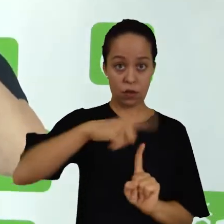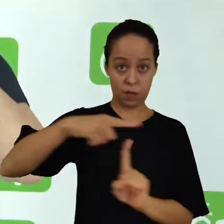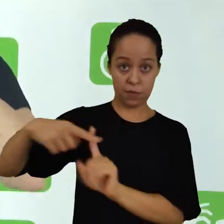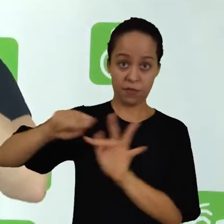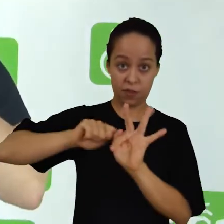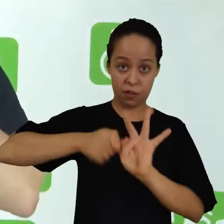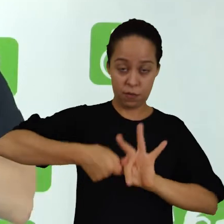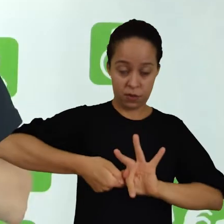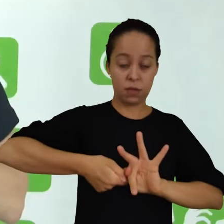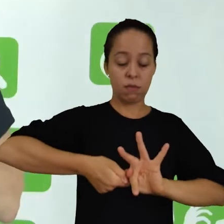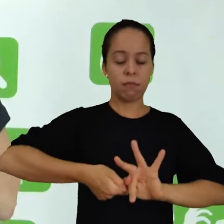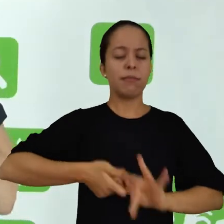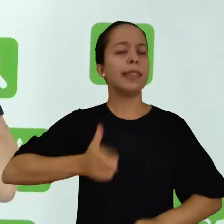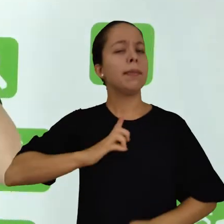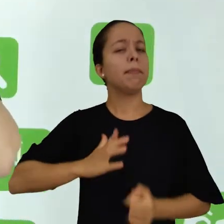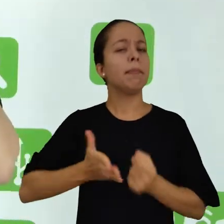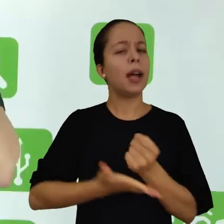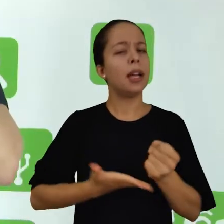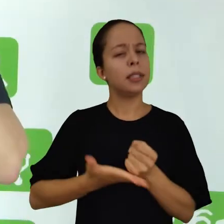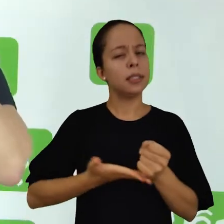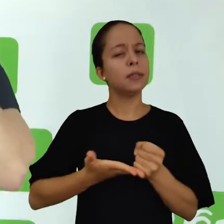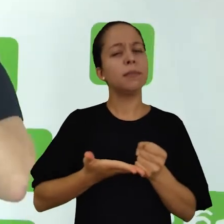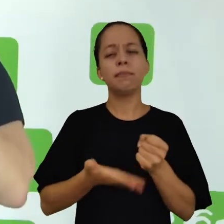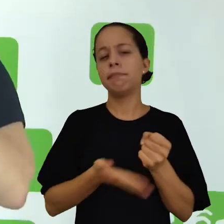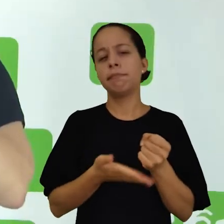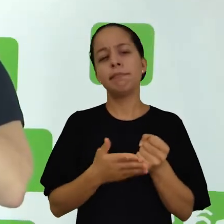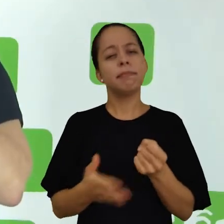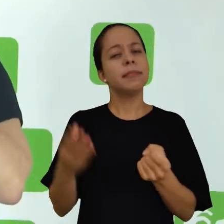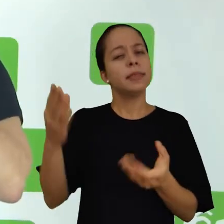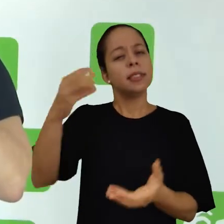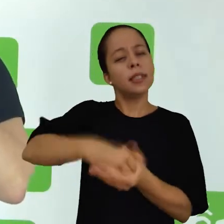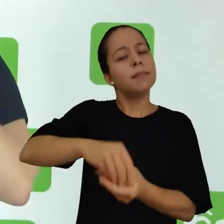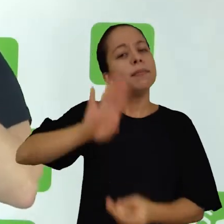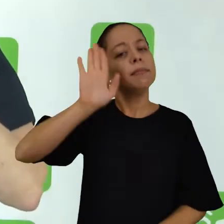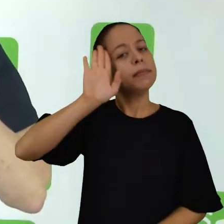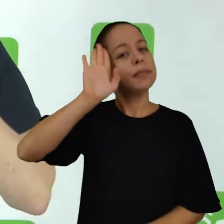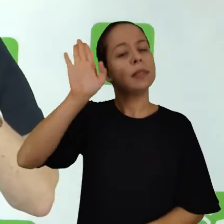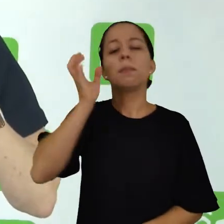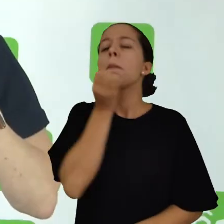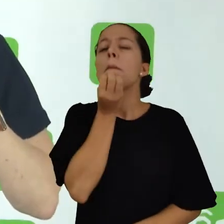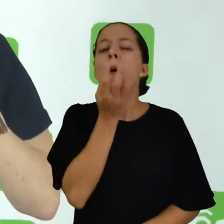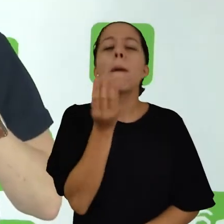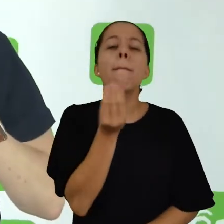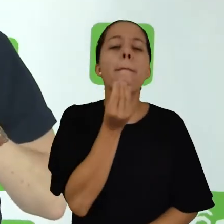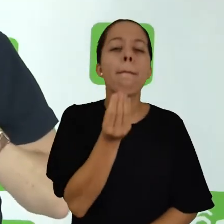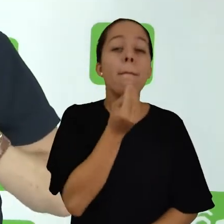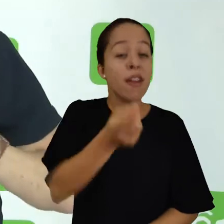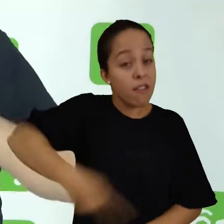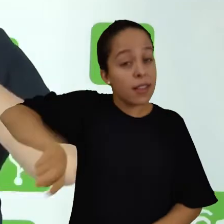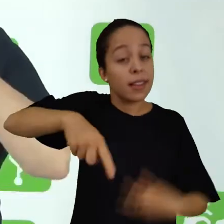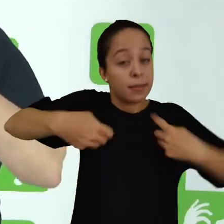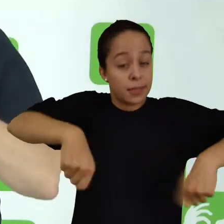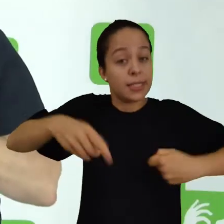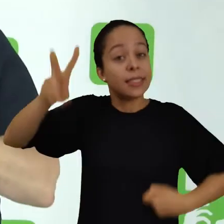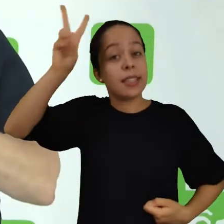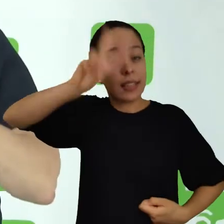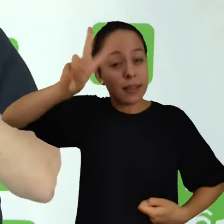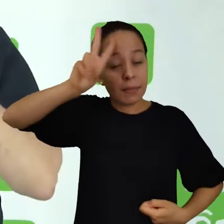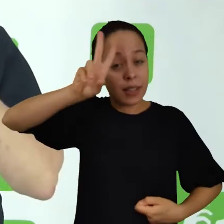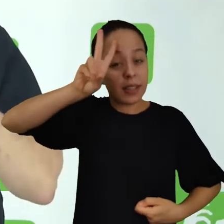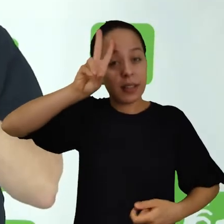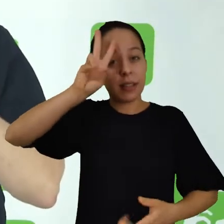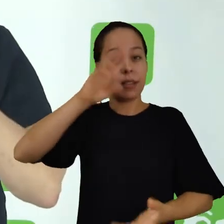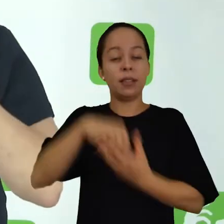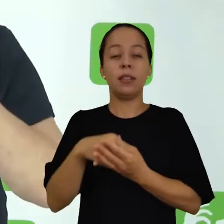três tipos de fichamento, o básico deles e que vocês têm que lembrar